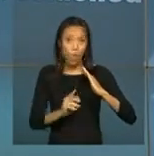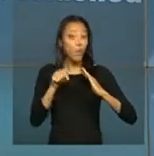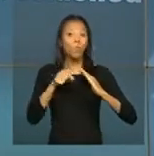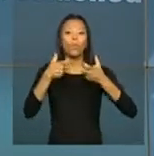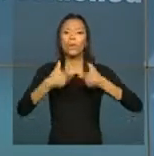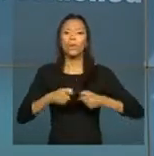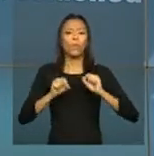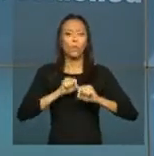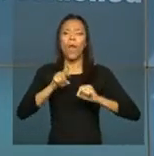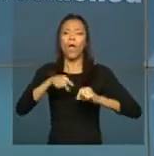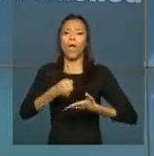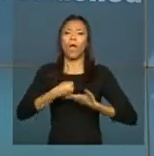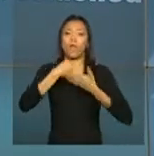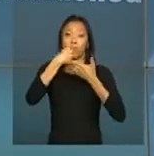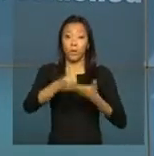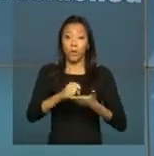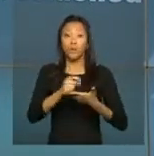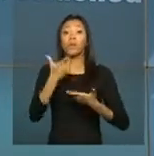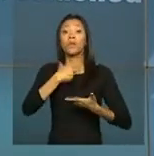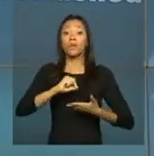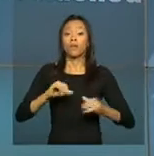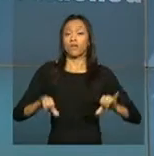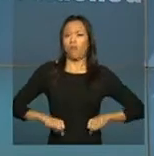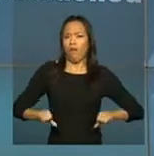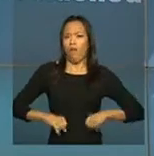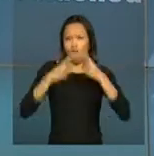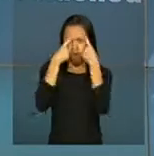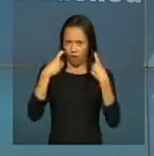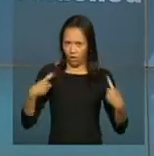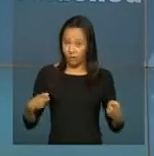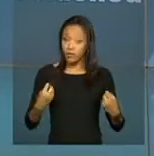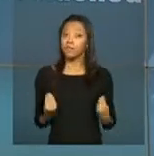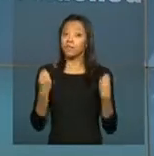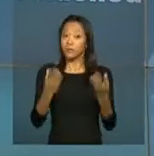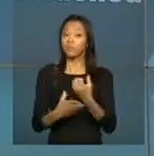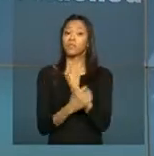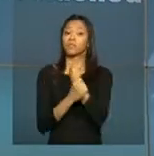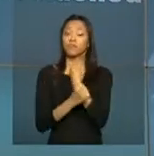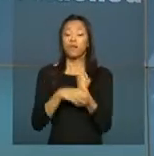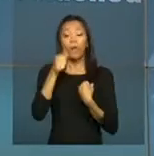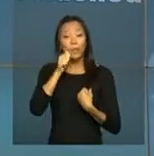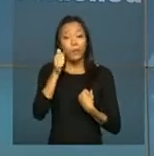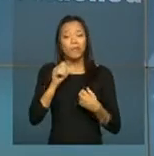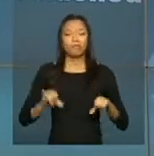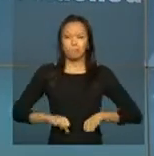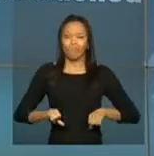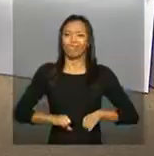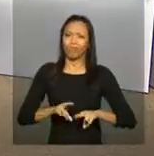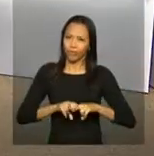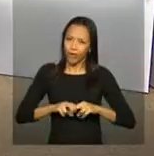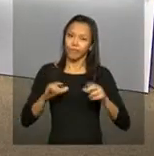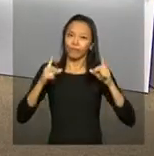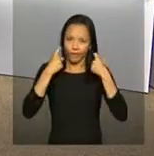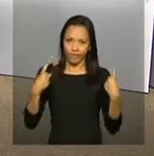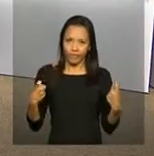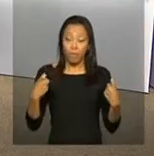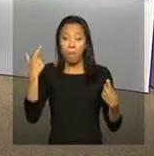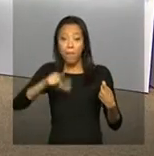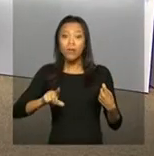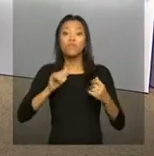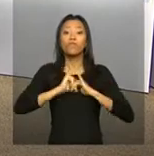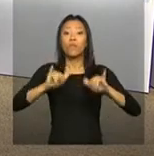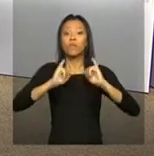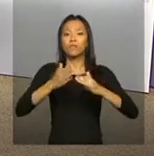funcionar como apoio às mulheres em situação de violência, garantindo segurança à mulher vítima de violência. Vamos saber mais